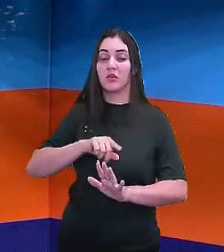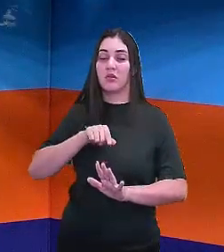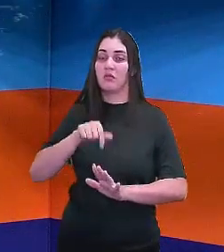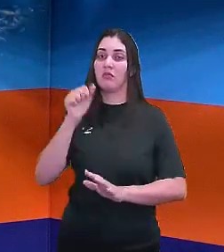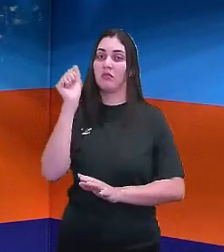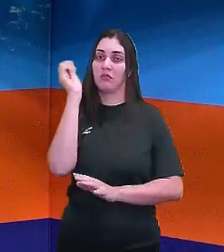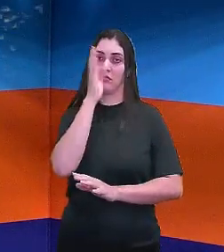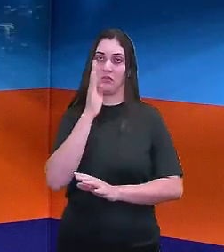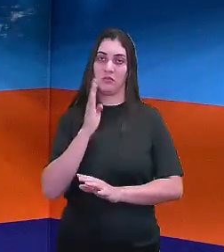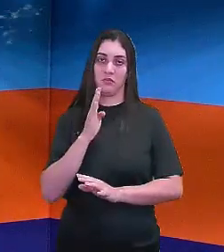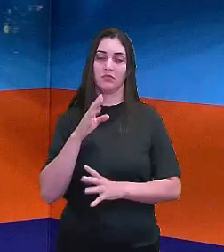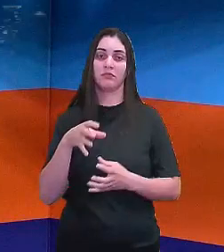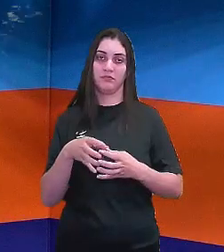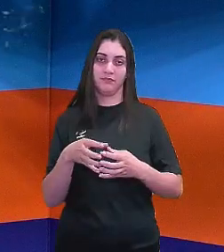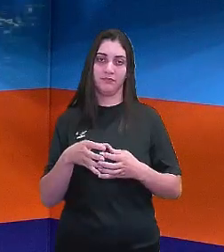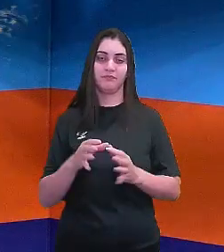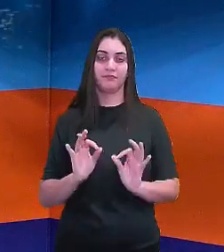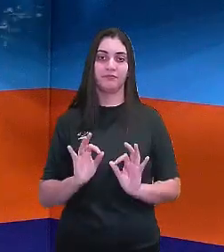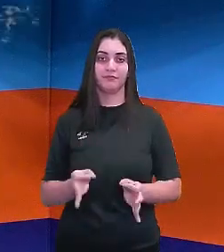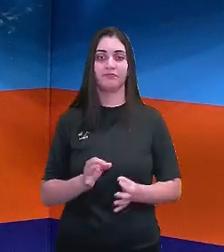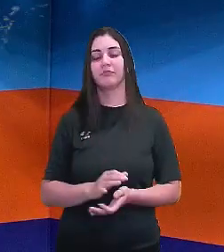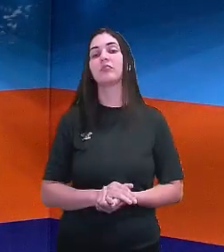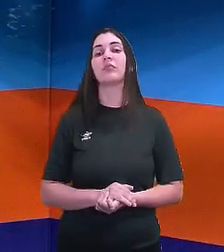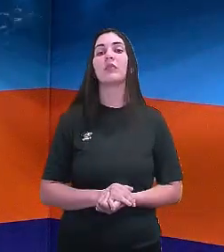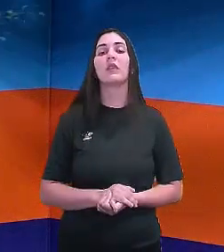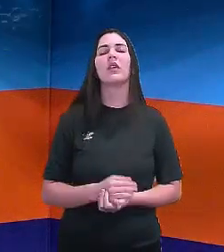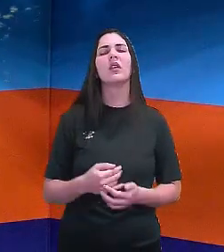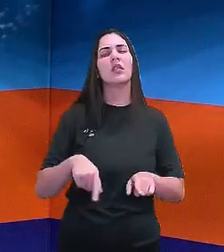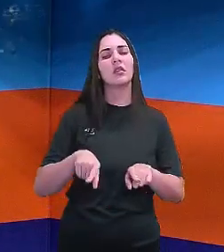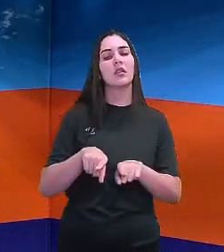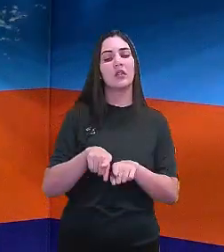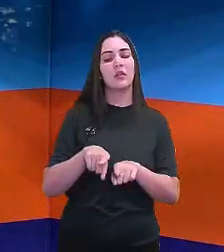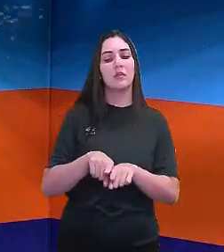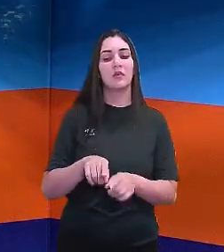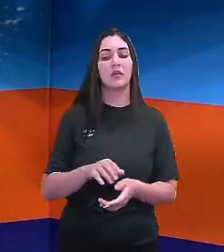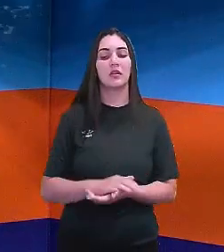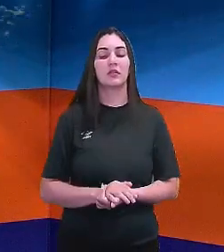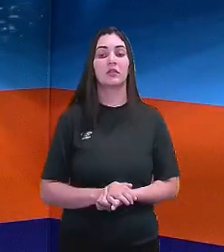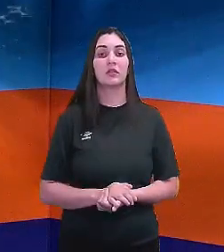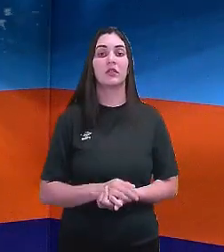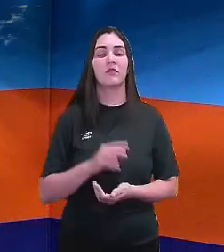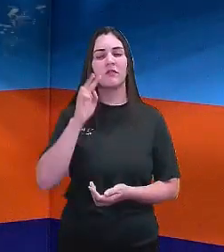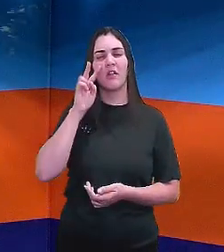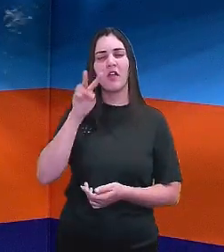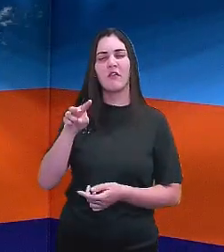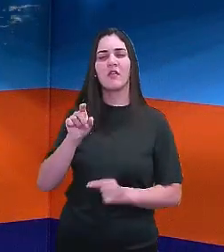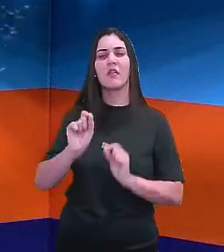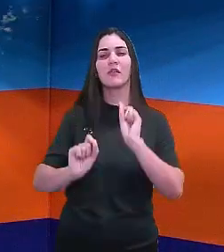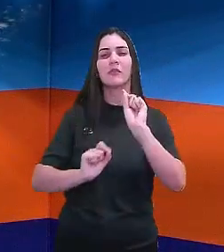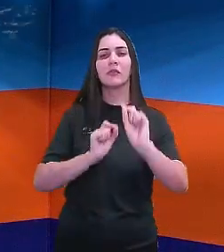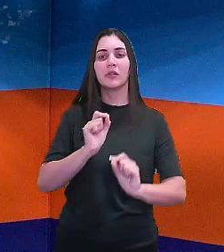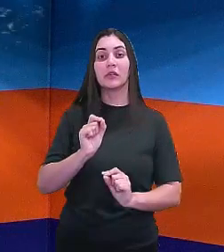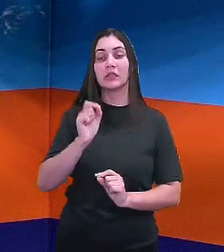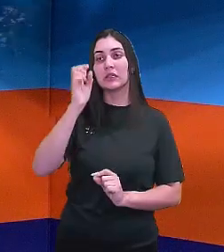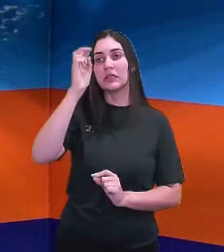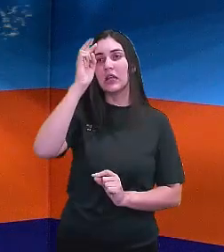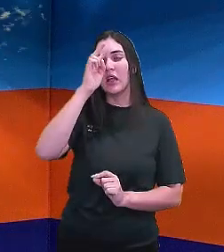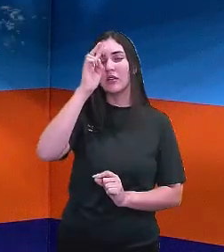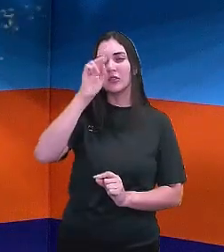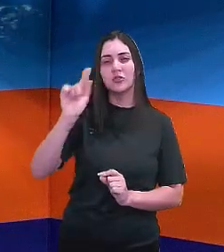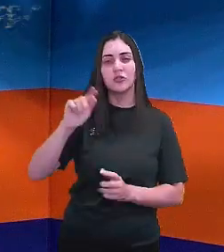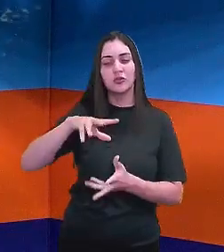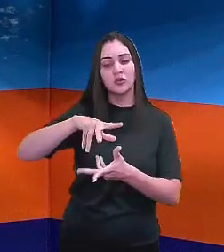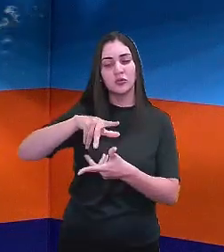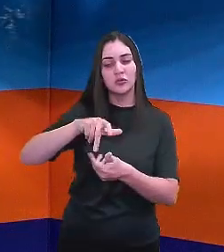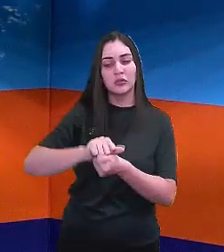a colônia, certo? E além disso, pessoal, a gente vai observar que a historiografia,